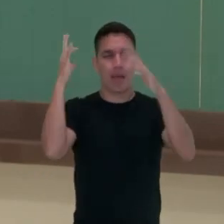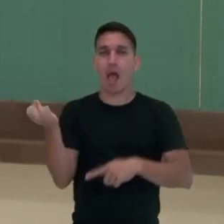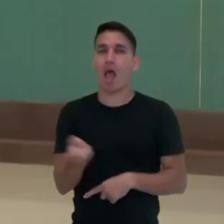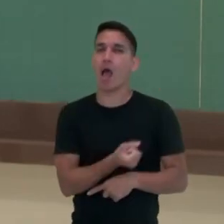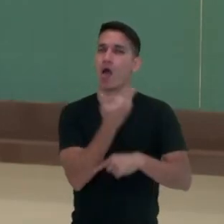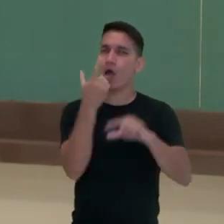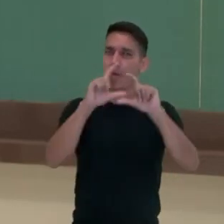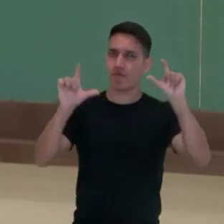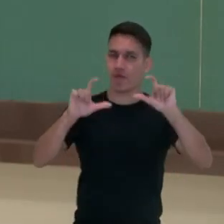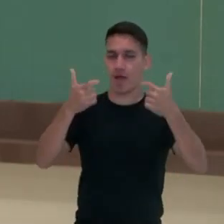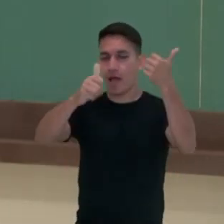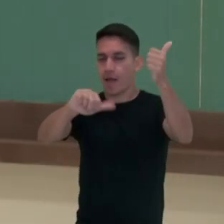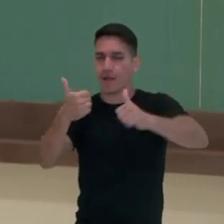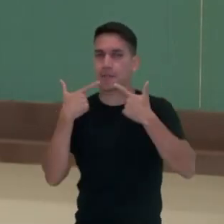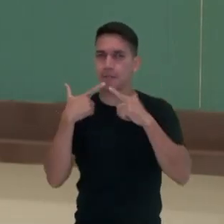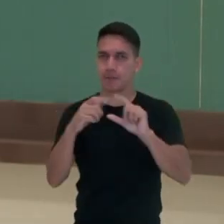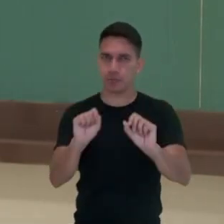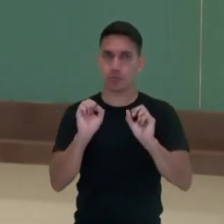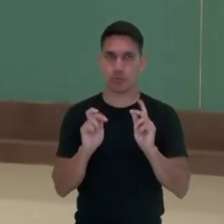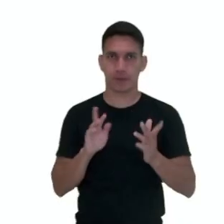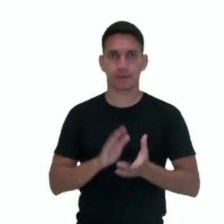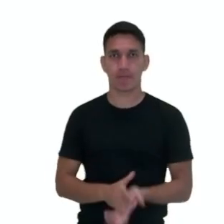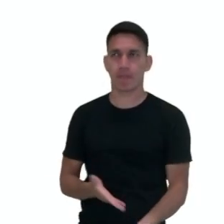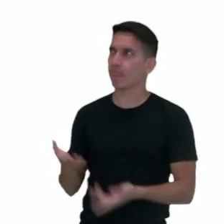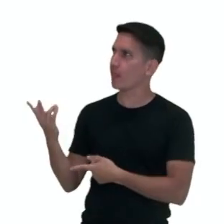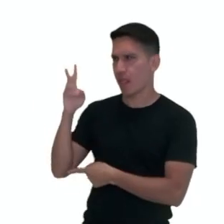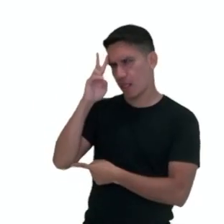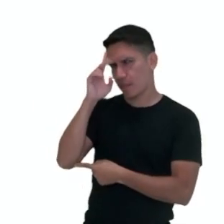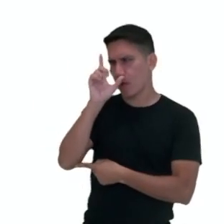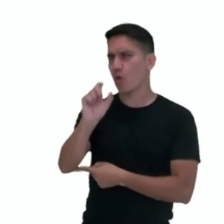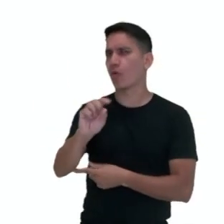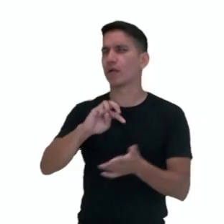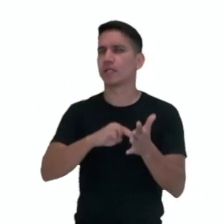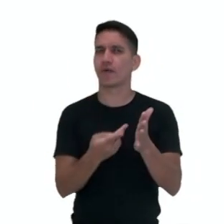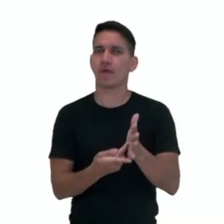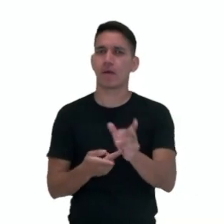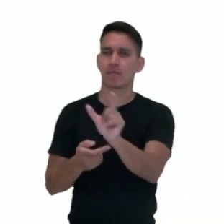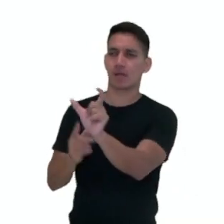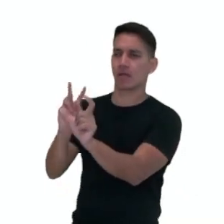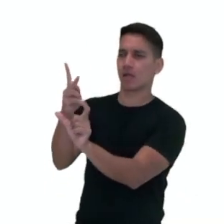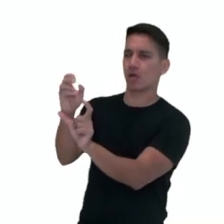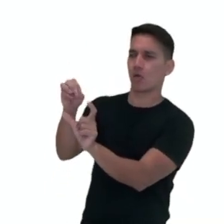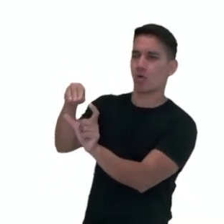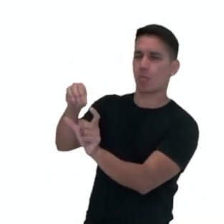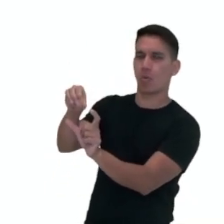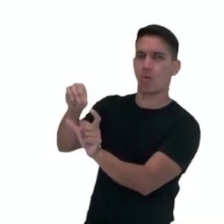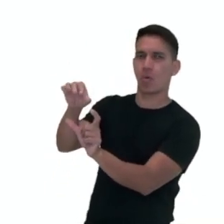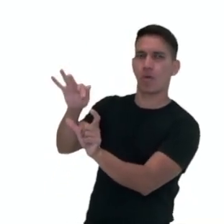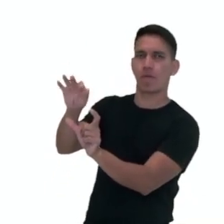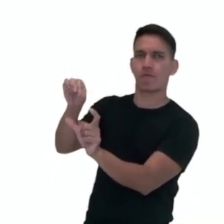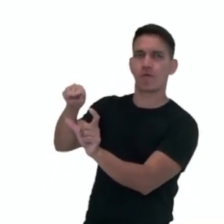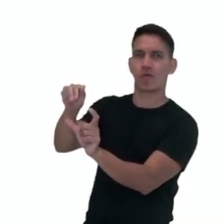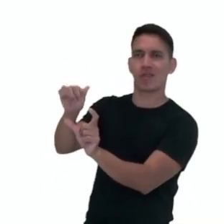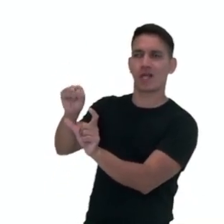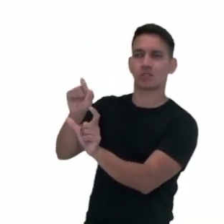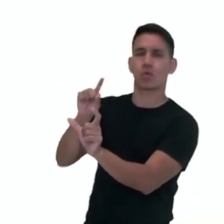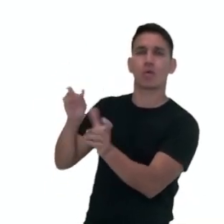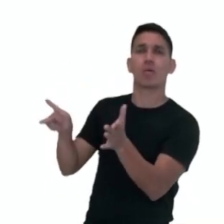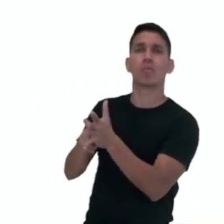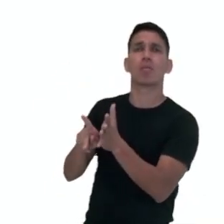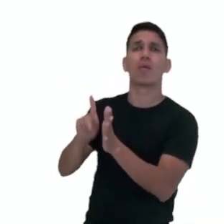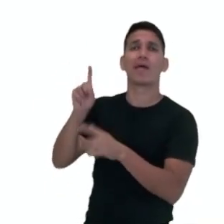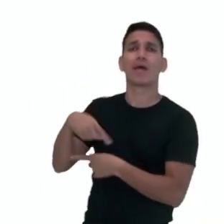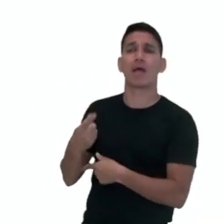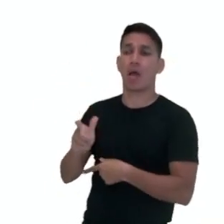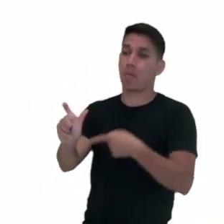análise linguística, ok? Então, vejam, vocês se lembram do que são palavras homófonas? As palavras homófonas são aquelas que